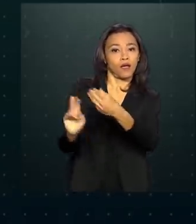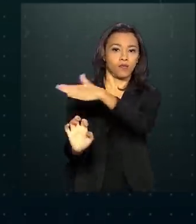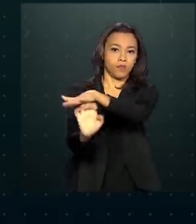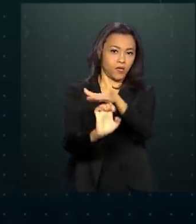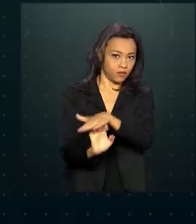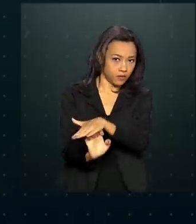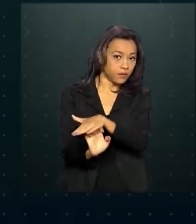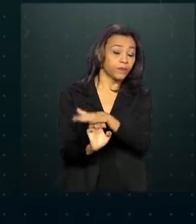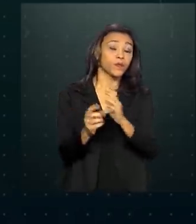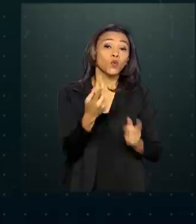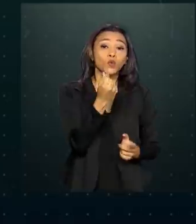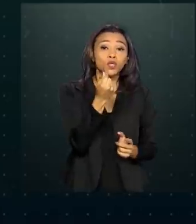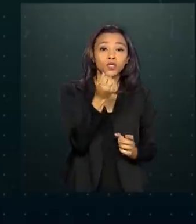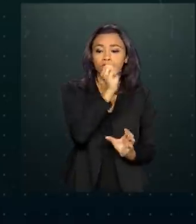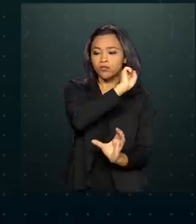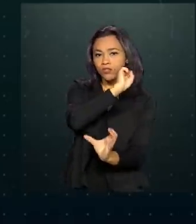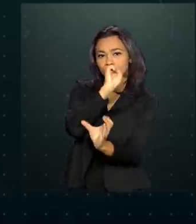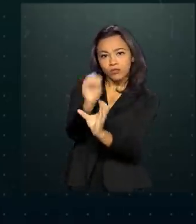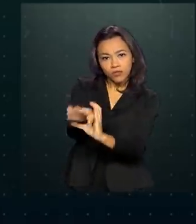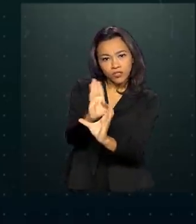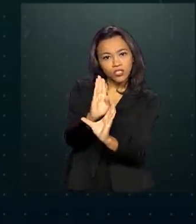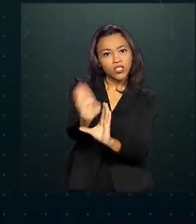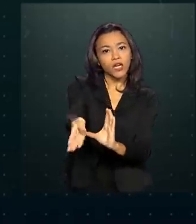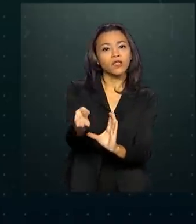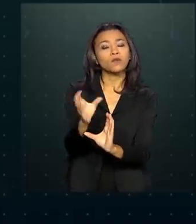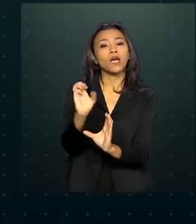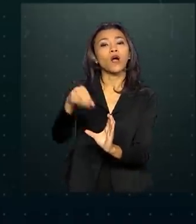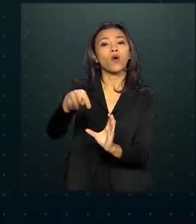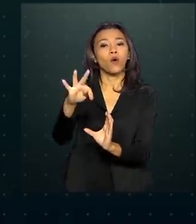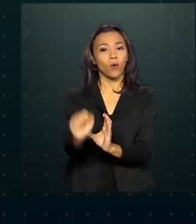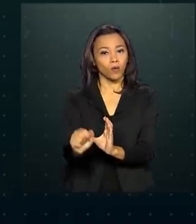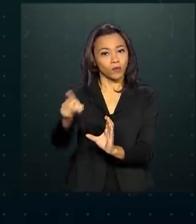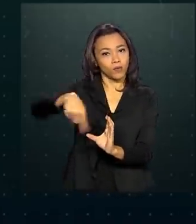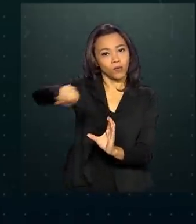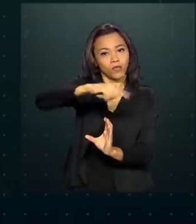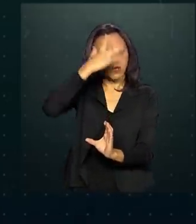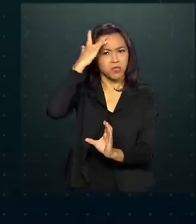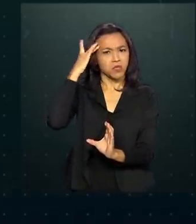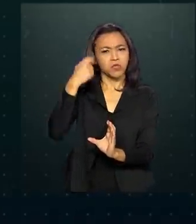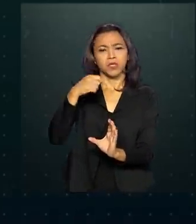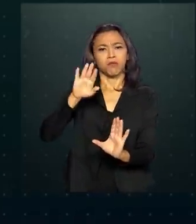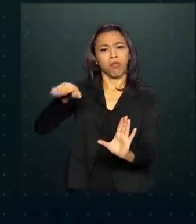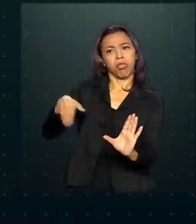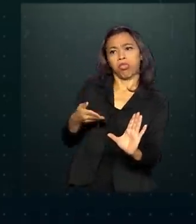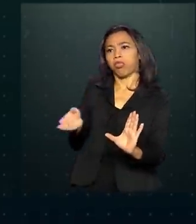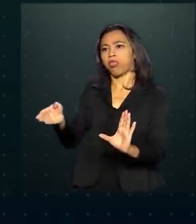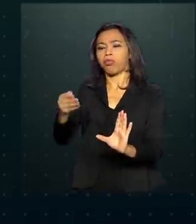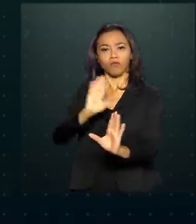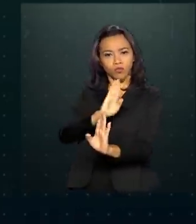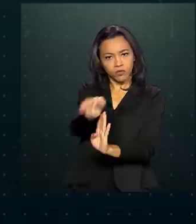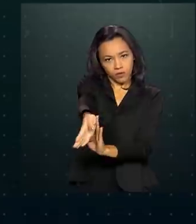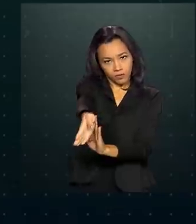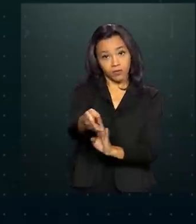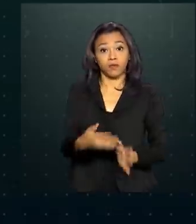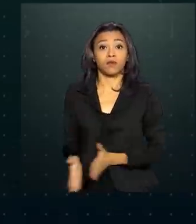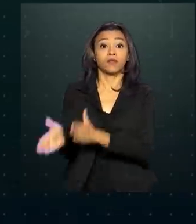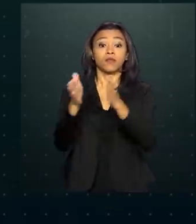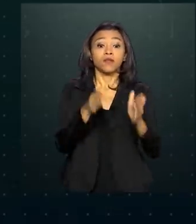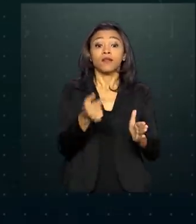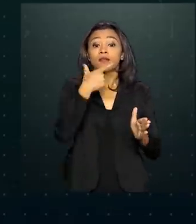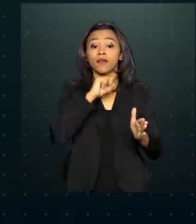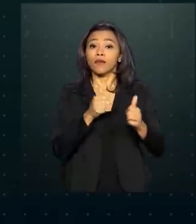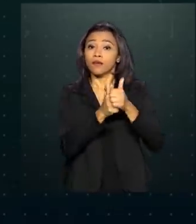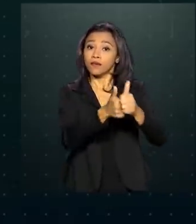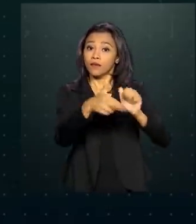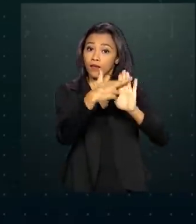O dinheiro vai cair direto na conta do trabalhador, sem intermediários. Se enquadram na medida, empresas com